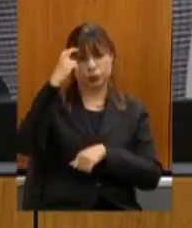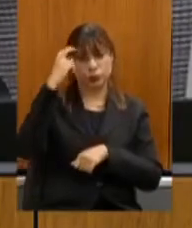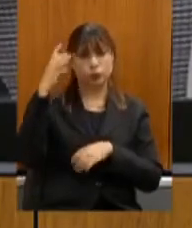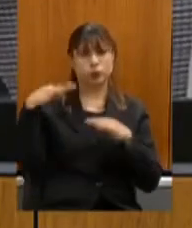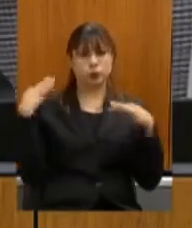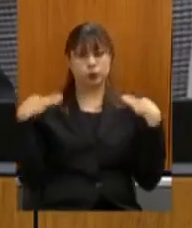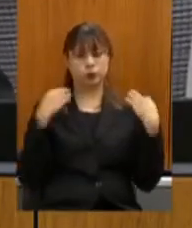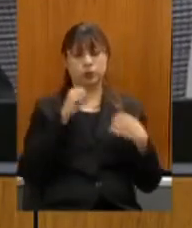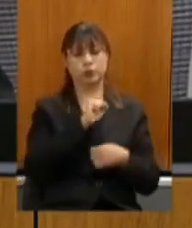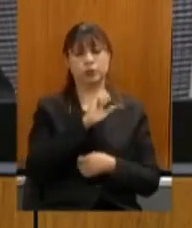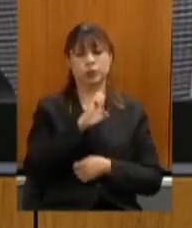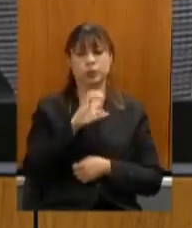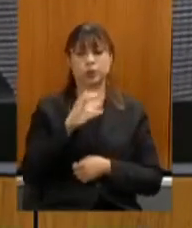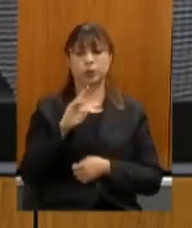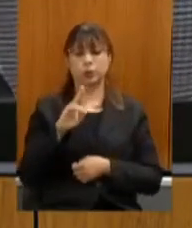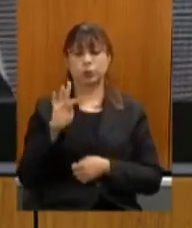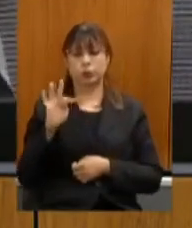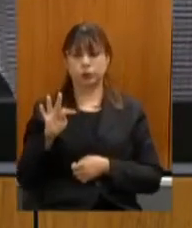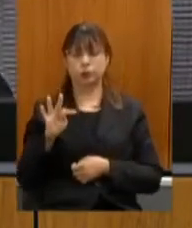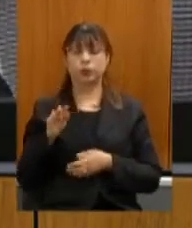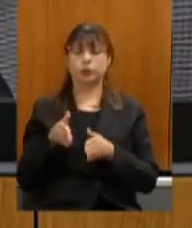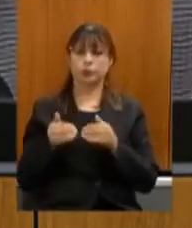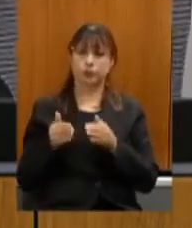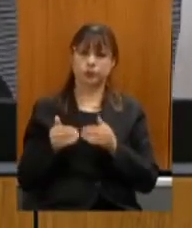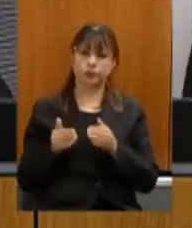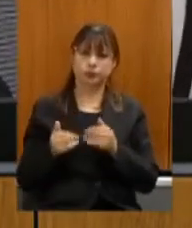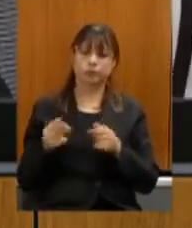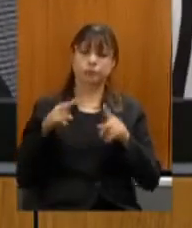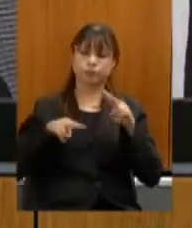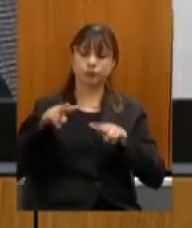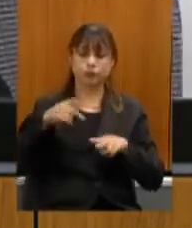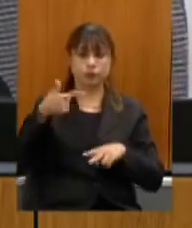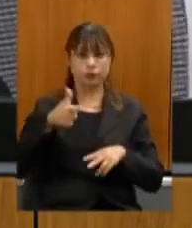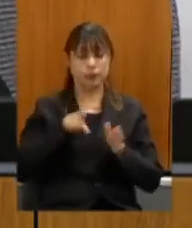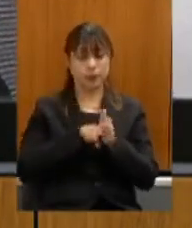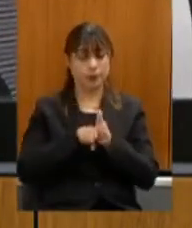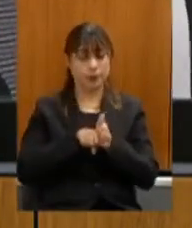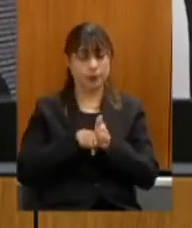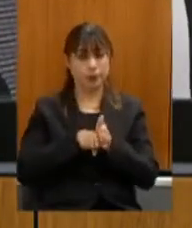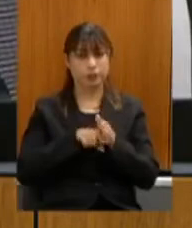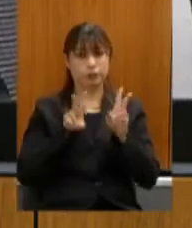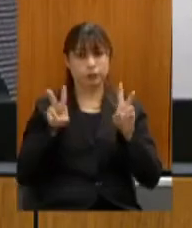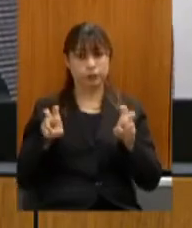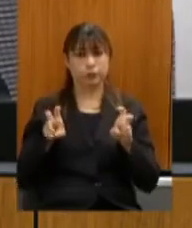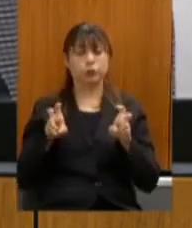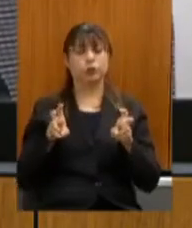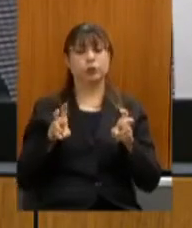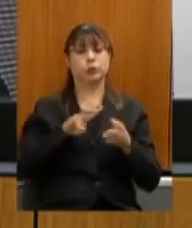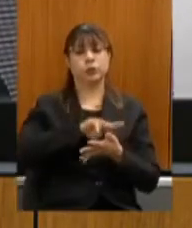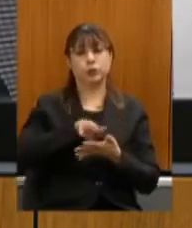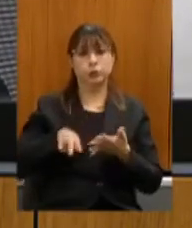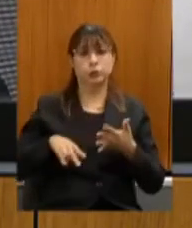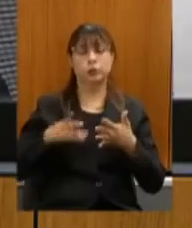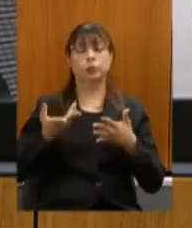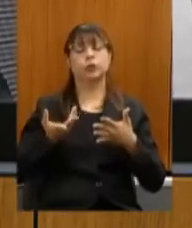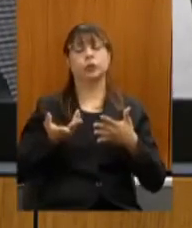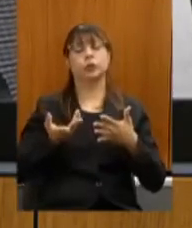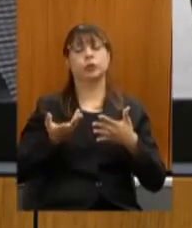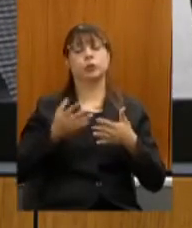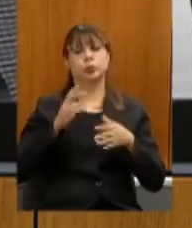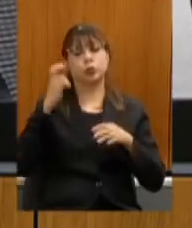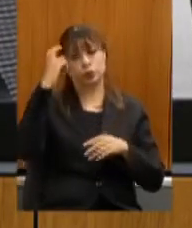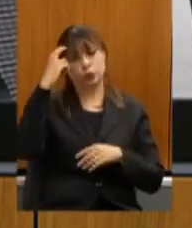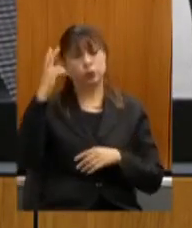seculte pedido de providência para que reanalise pesquisas sobre a diversidade cultural de Minas Gerais e